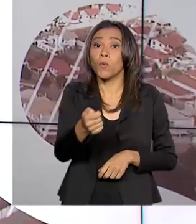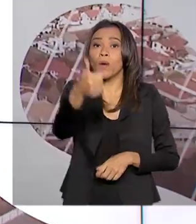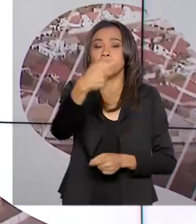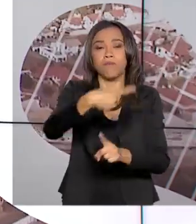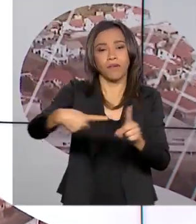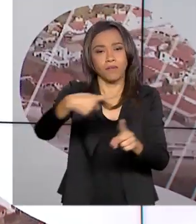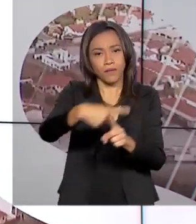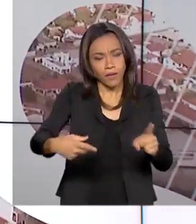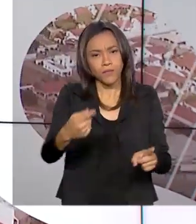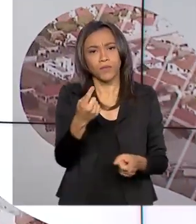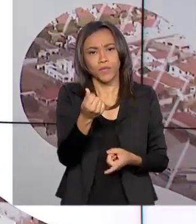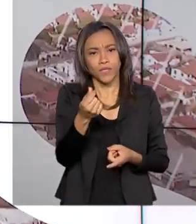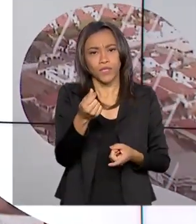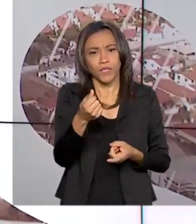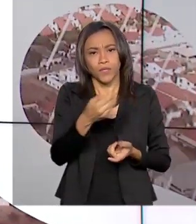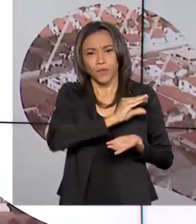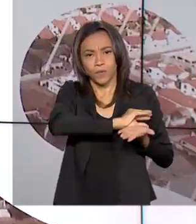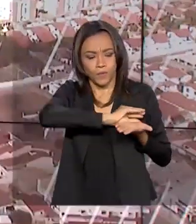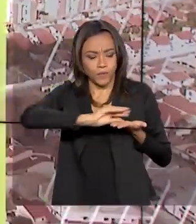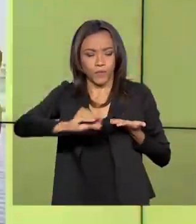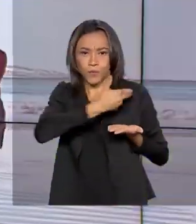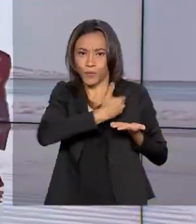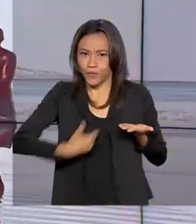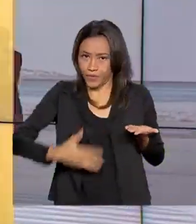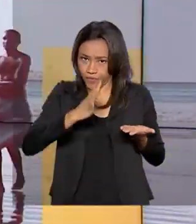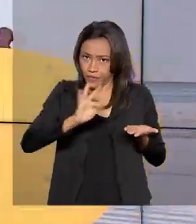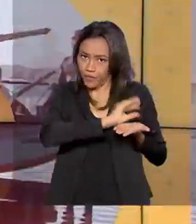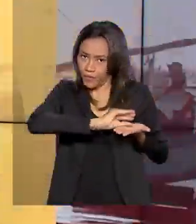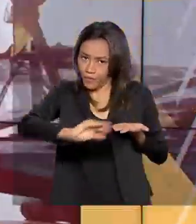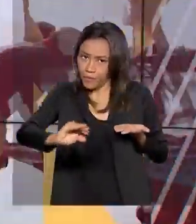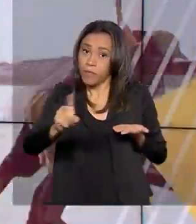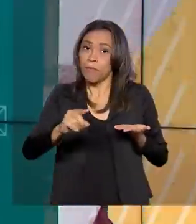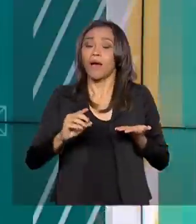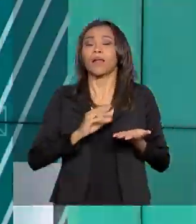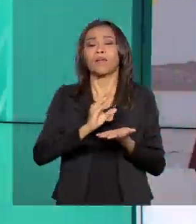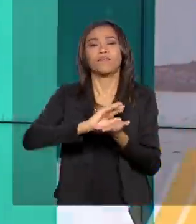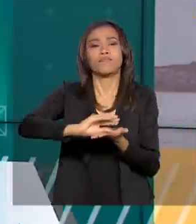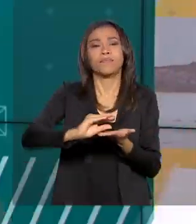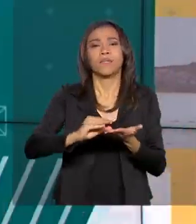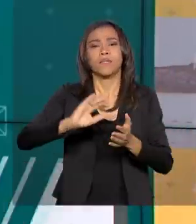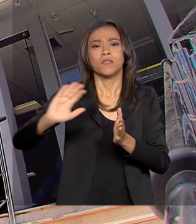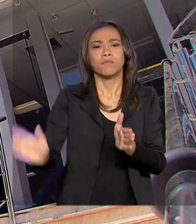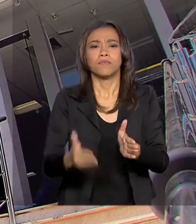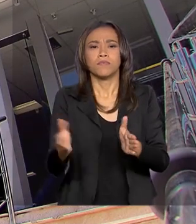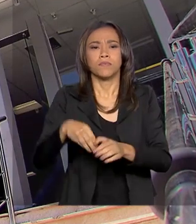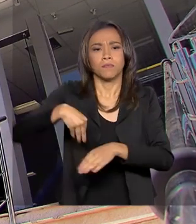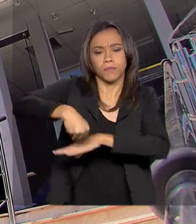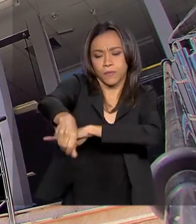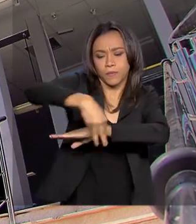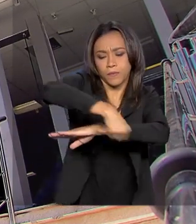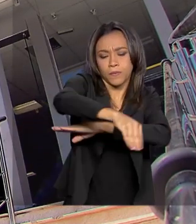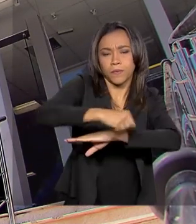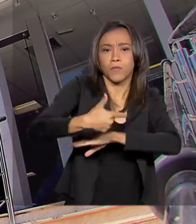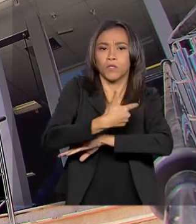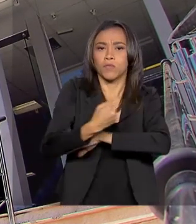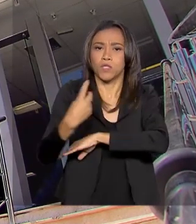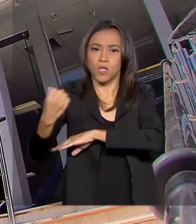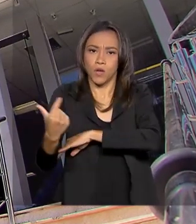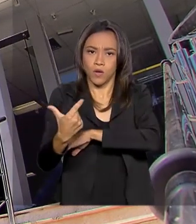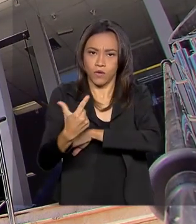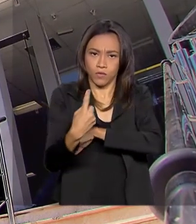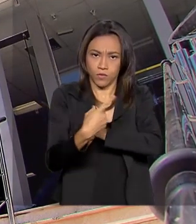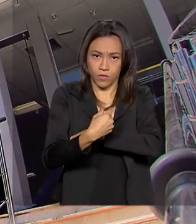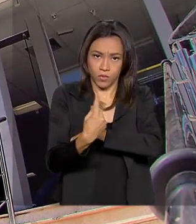disponibilizado pelo governo para financiar a safra 2019-2020. Os empréstimos